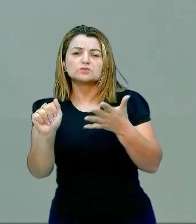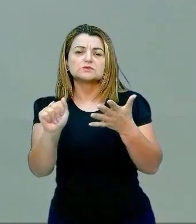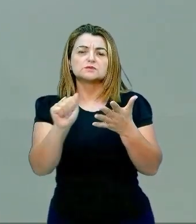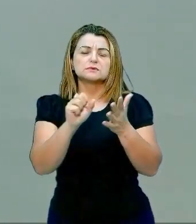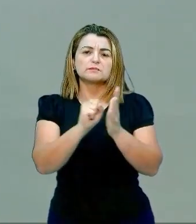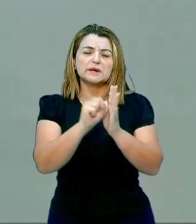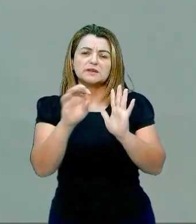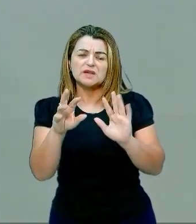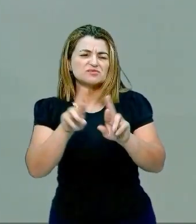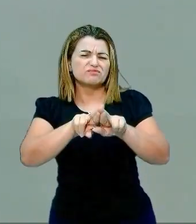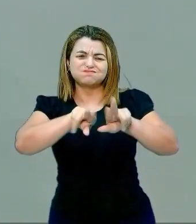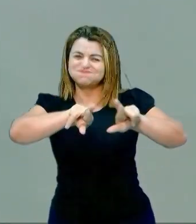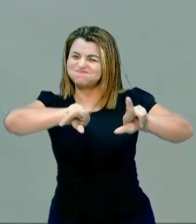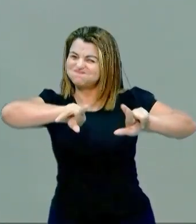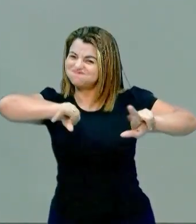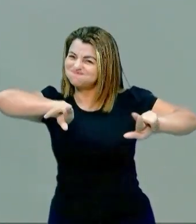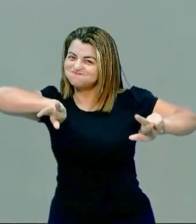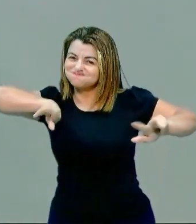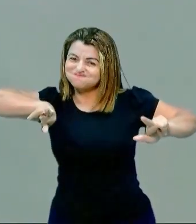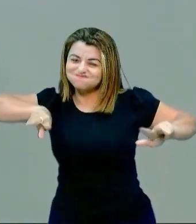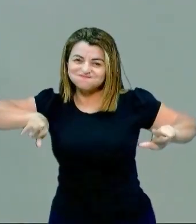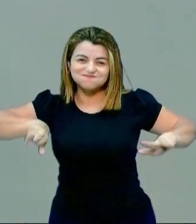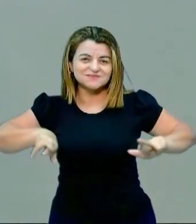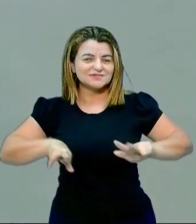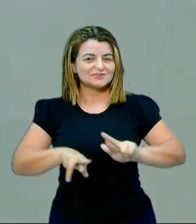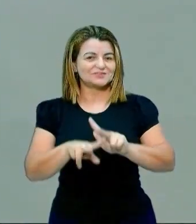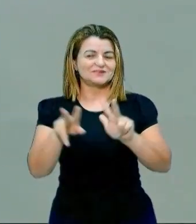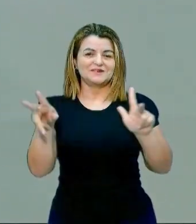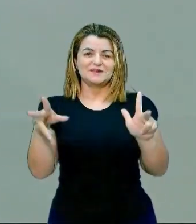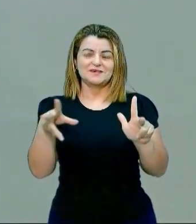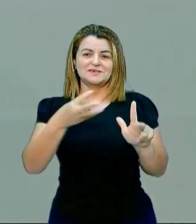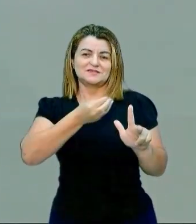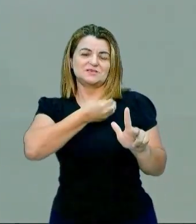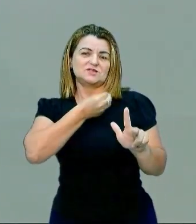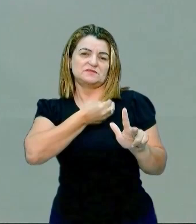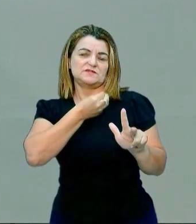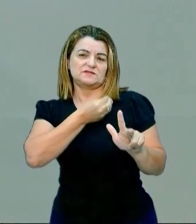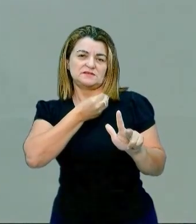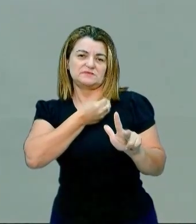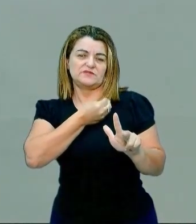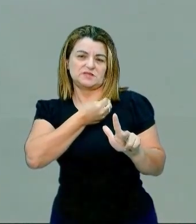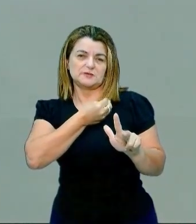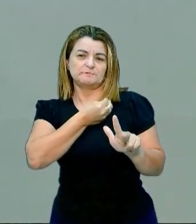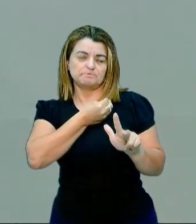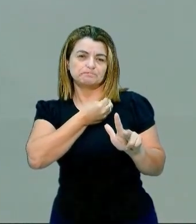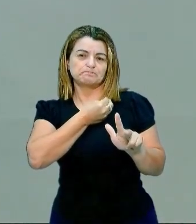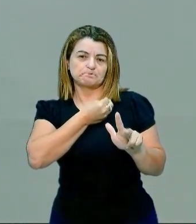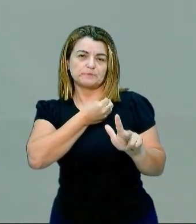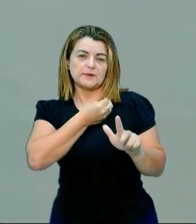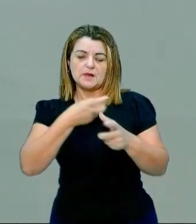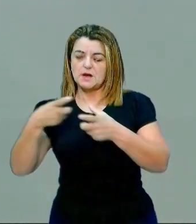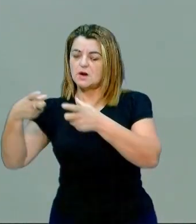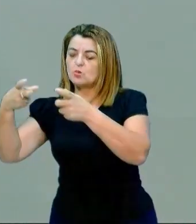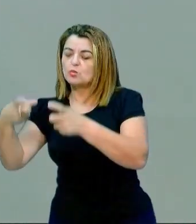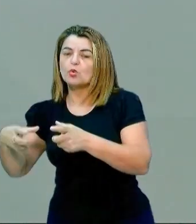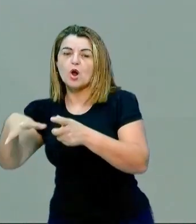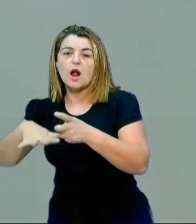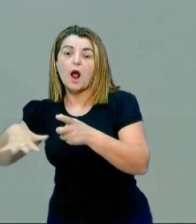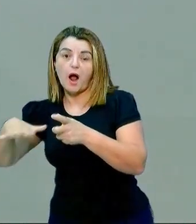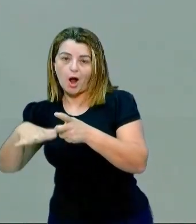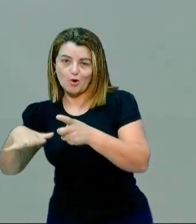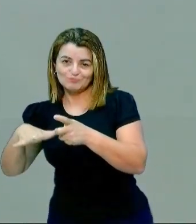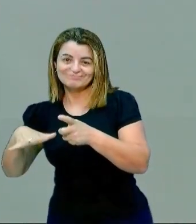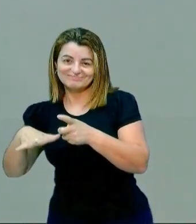Enfim, nós vamos ter uma série de vida em um determinado ambiente.